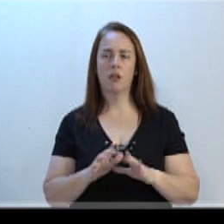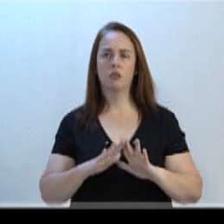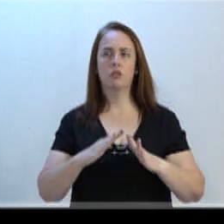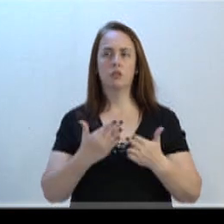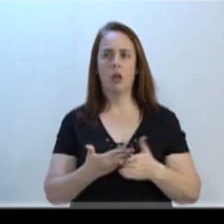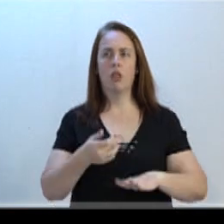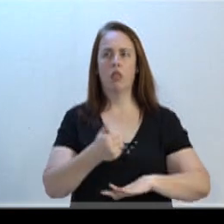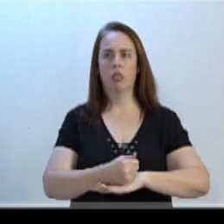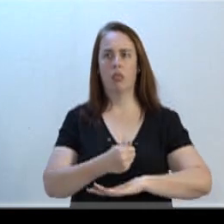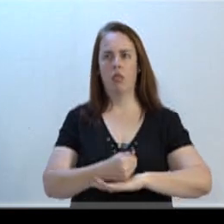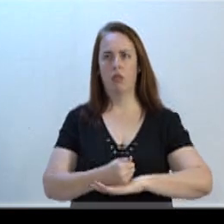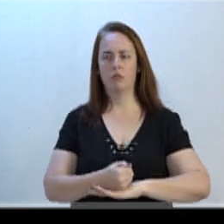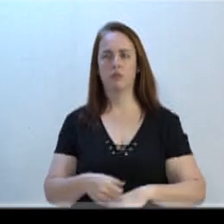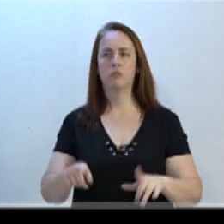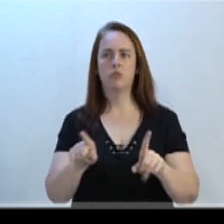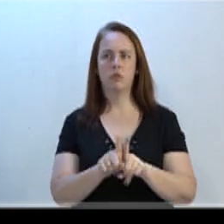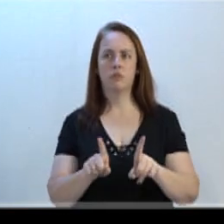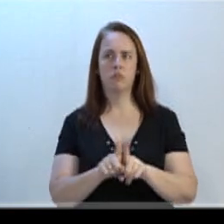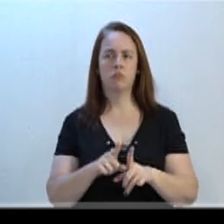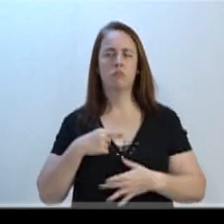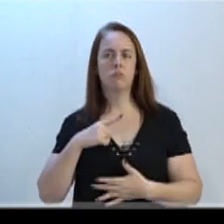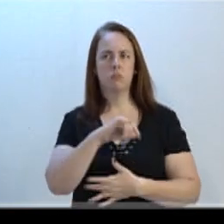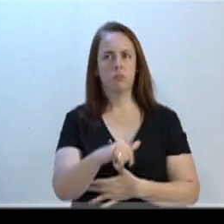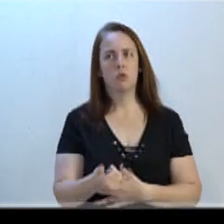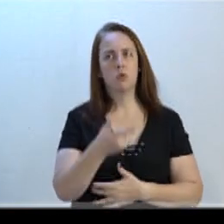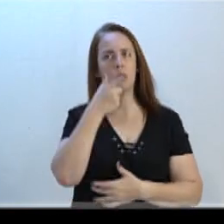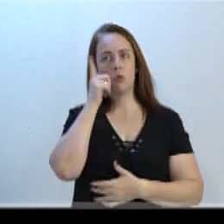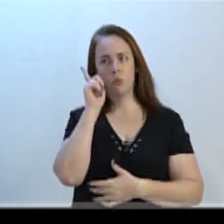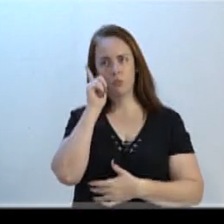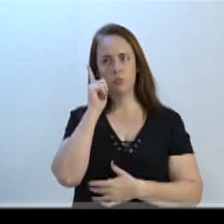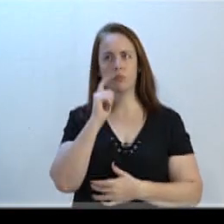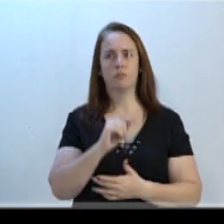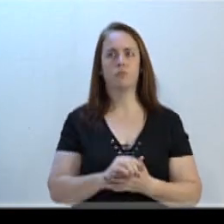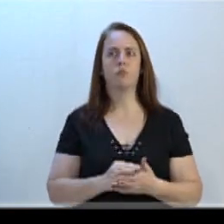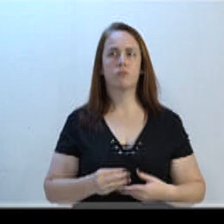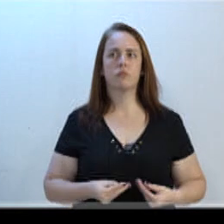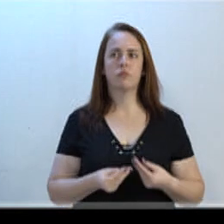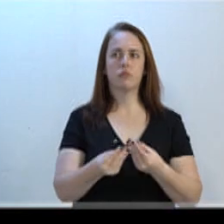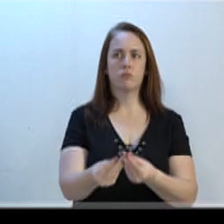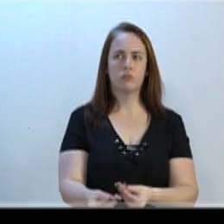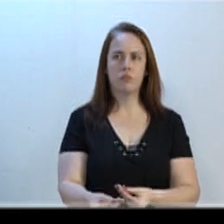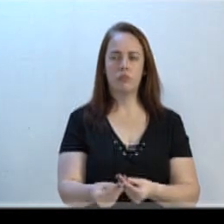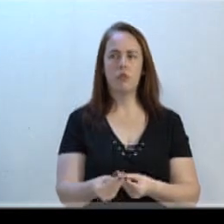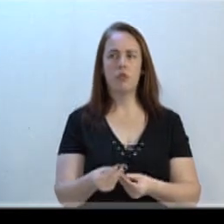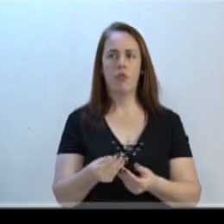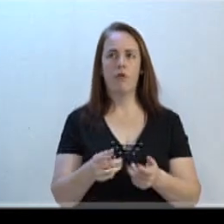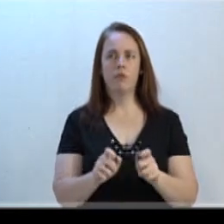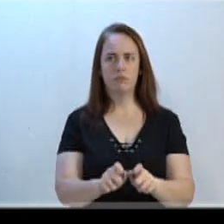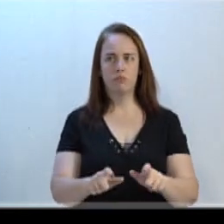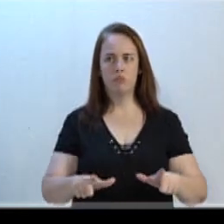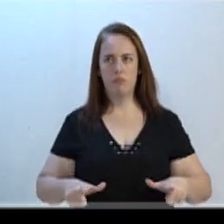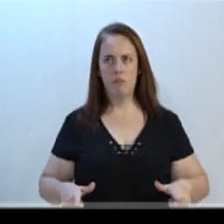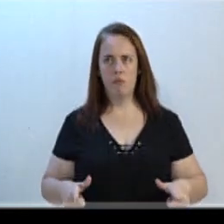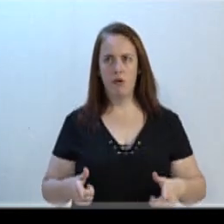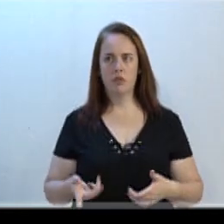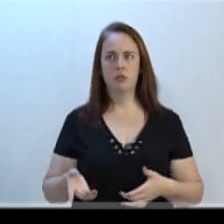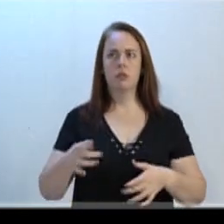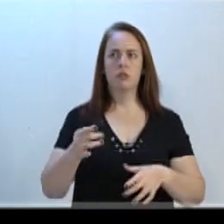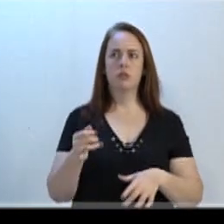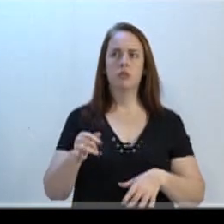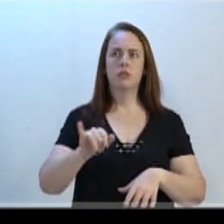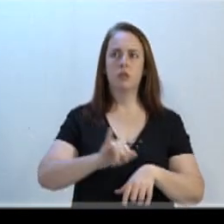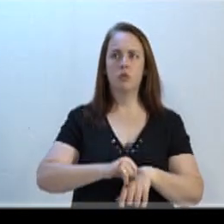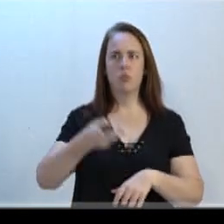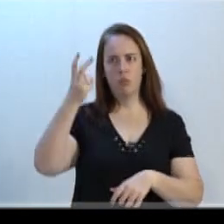Stark. Também tive a oportunidade ontem, seu presidente, de entregar uma moção ao Centro Cultural 25